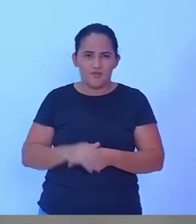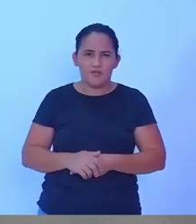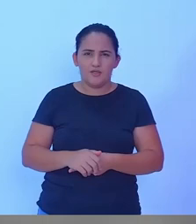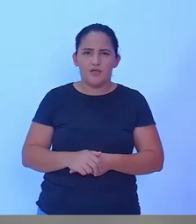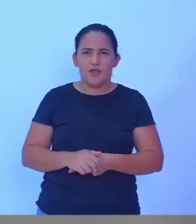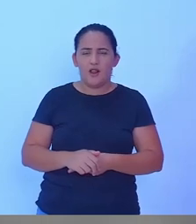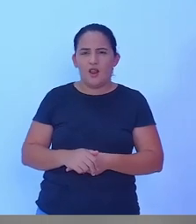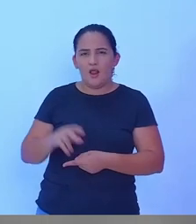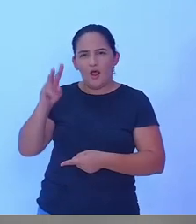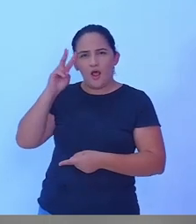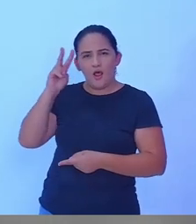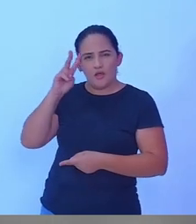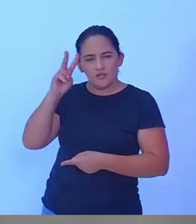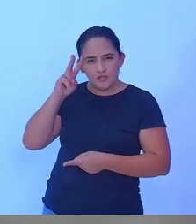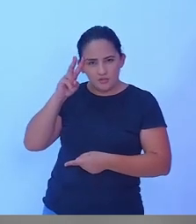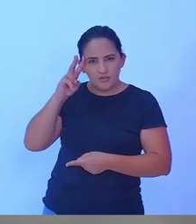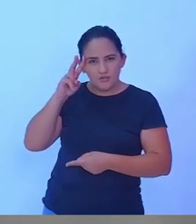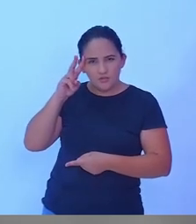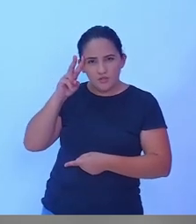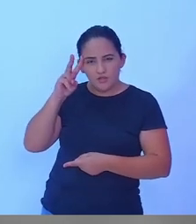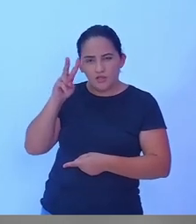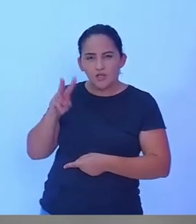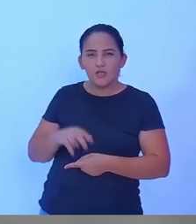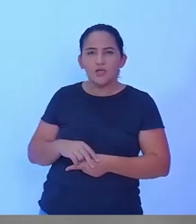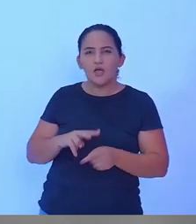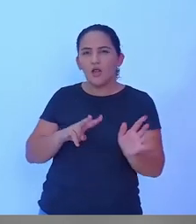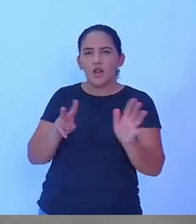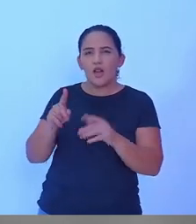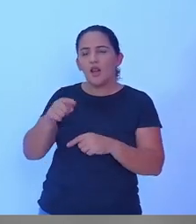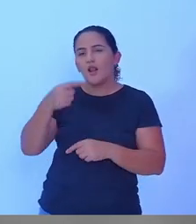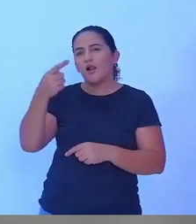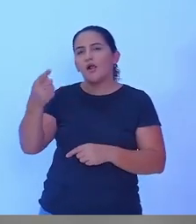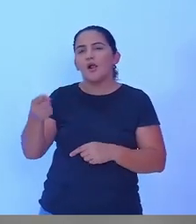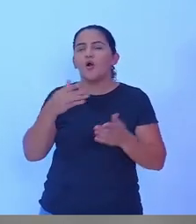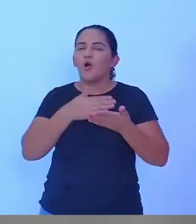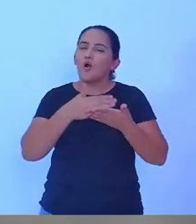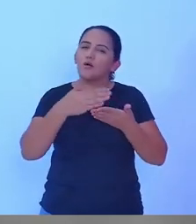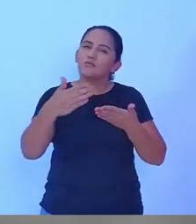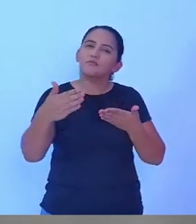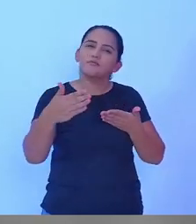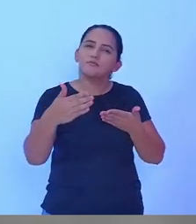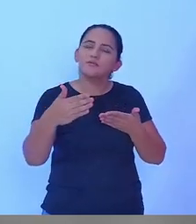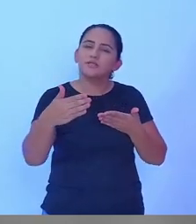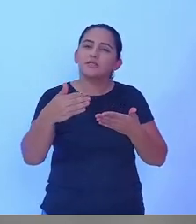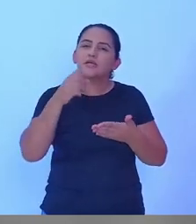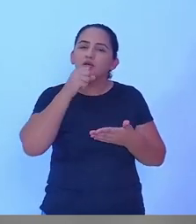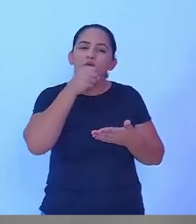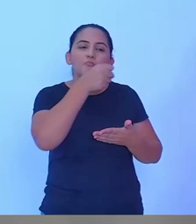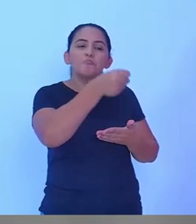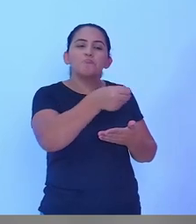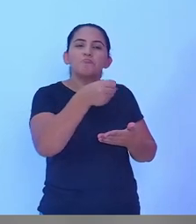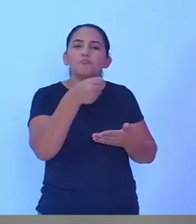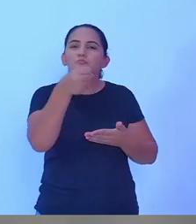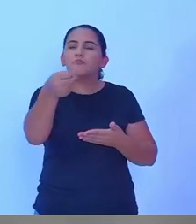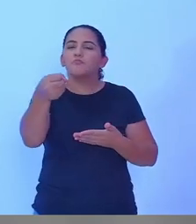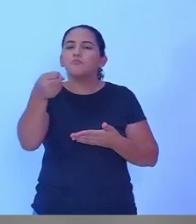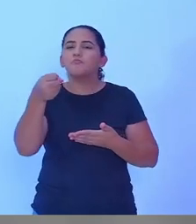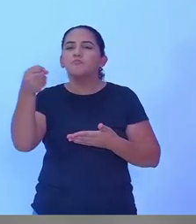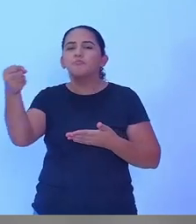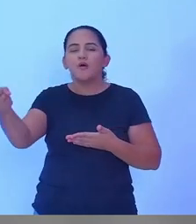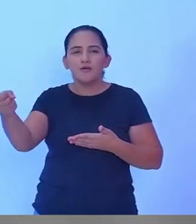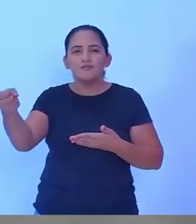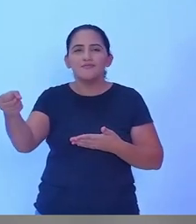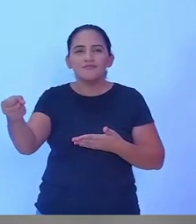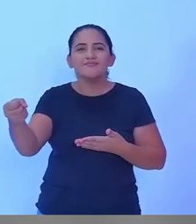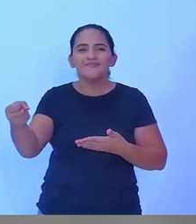a Rádio Rolim estará começando a semana inteira entrevistando os cinco candidatos começando segunda-feira